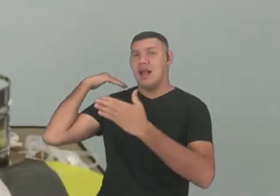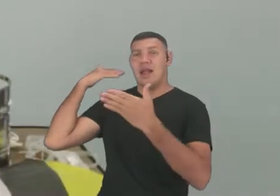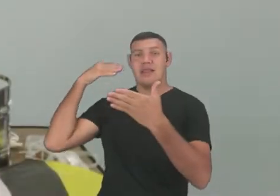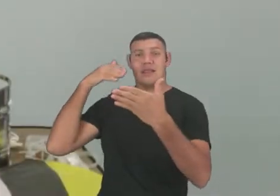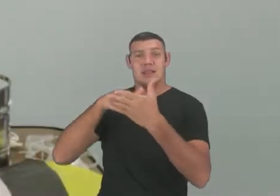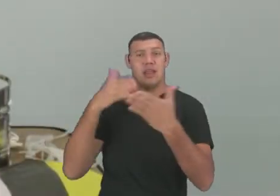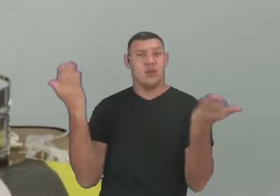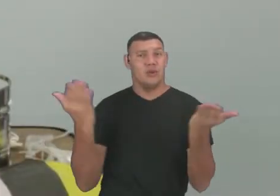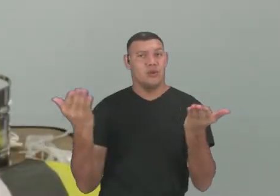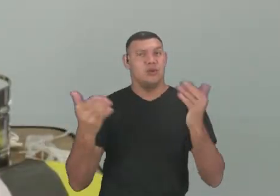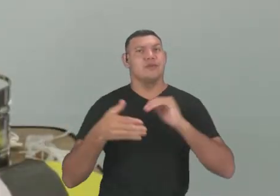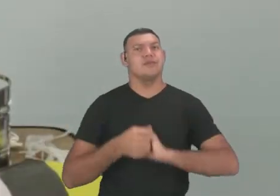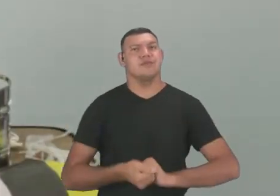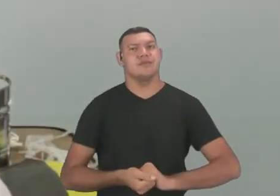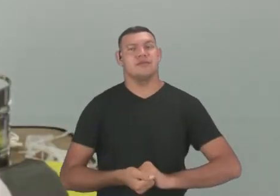hoje.